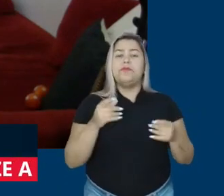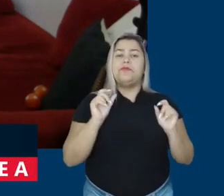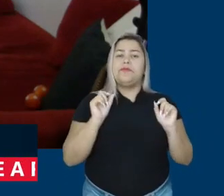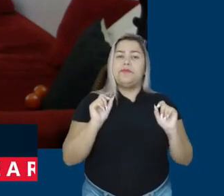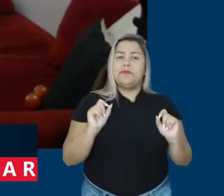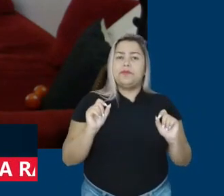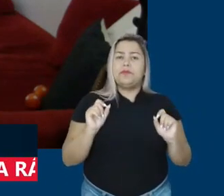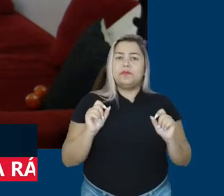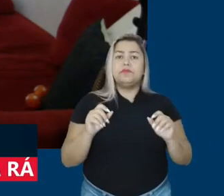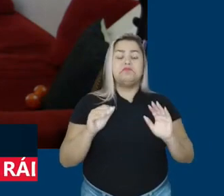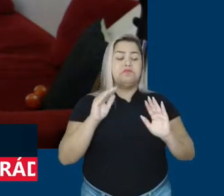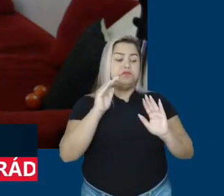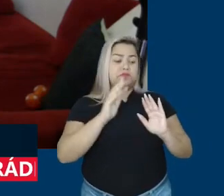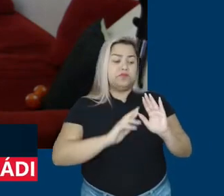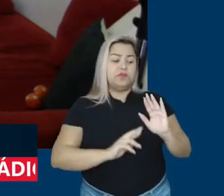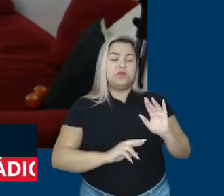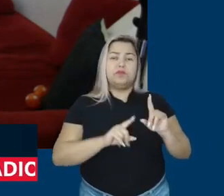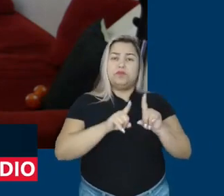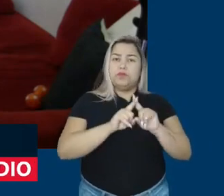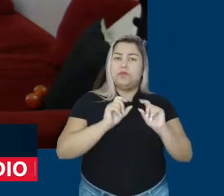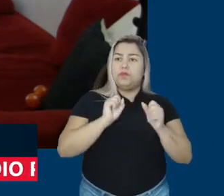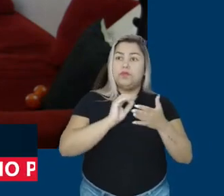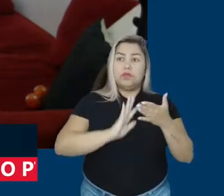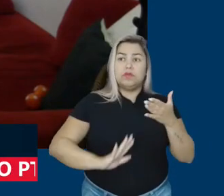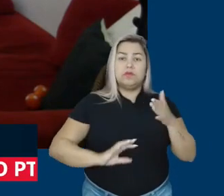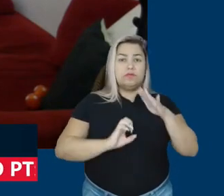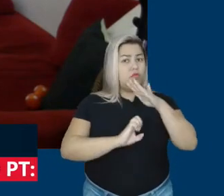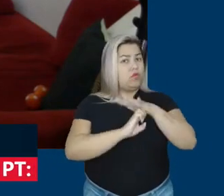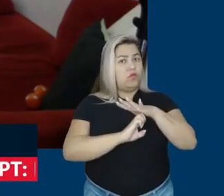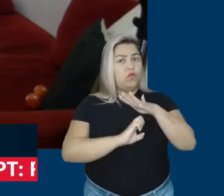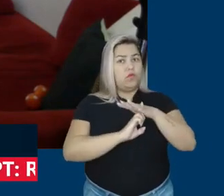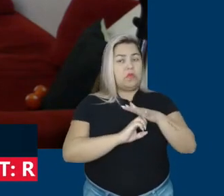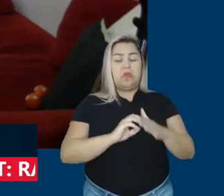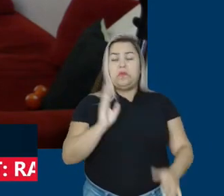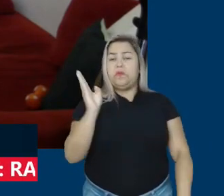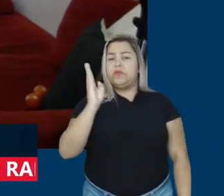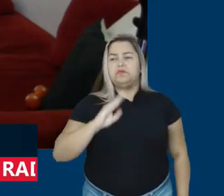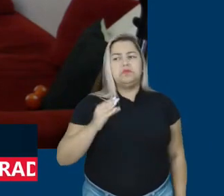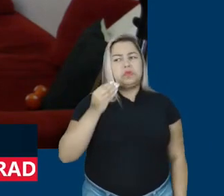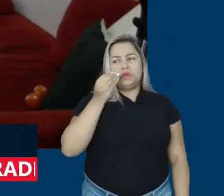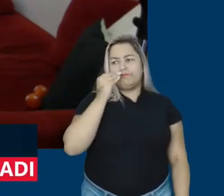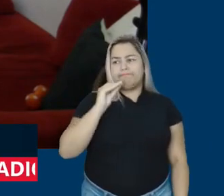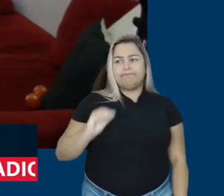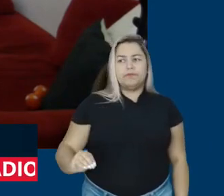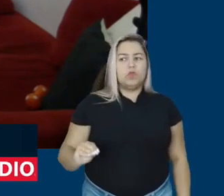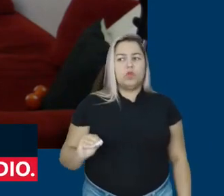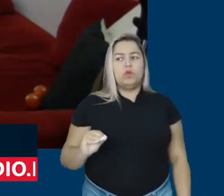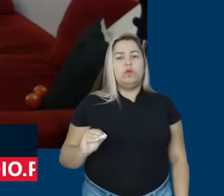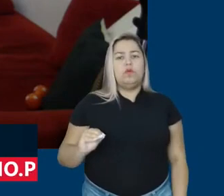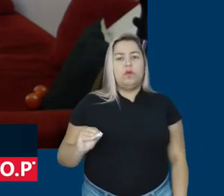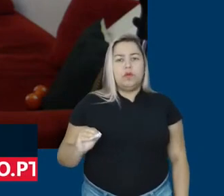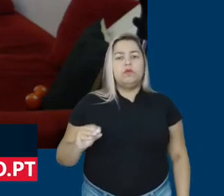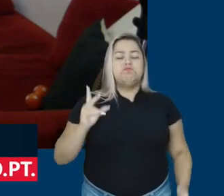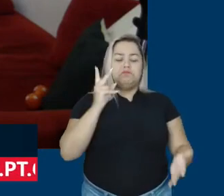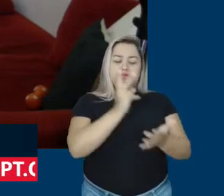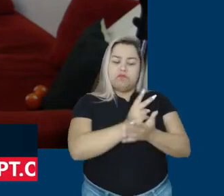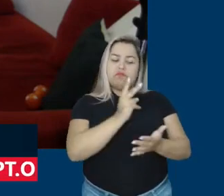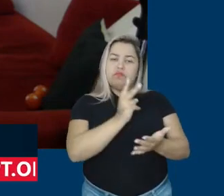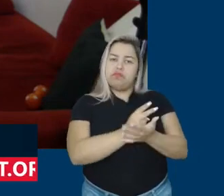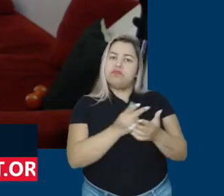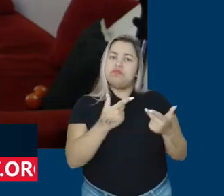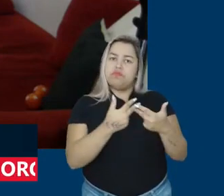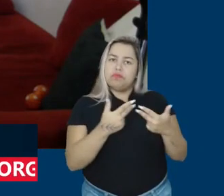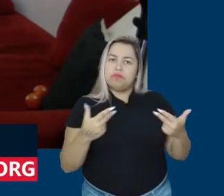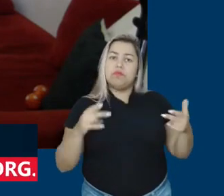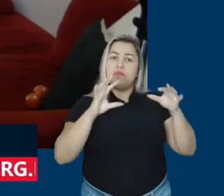para regular a atividade dessas empresas, o Brasil não pode ignorar esse debate e tem que fazer a mesma coisa, e que